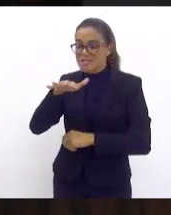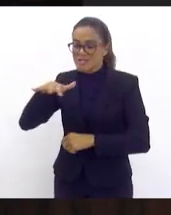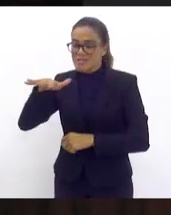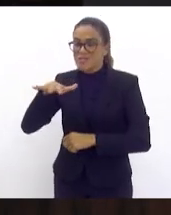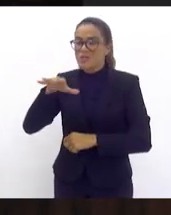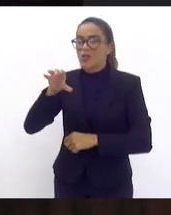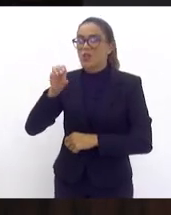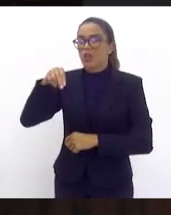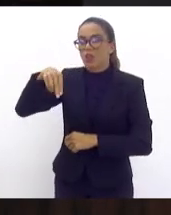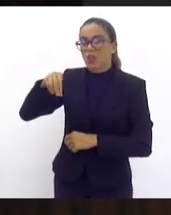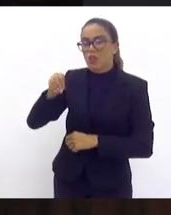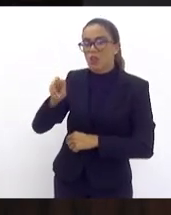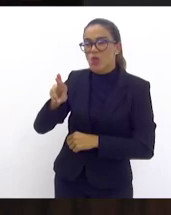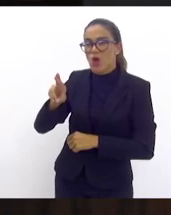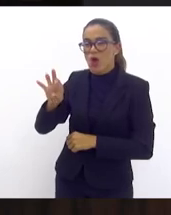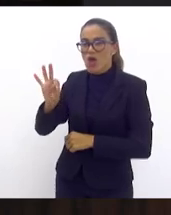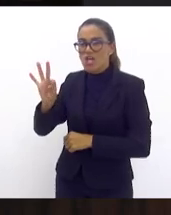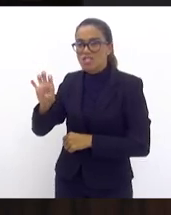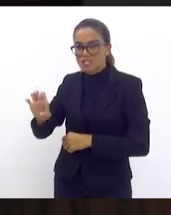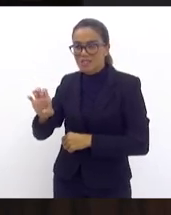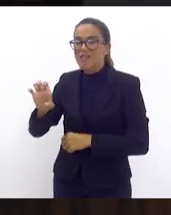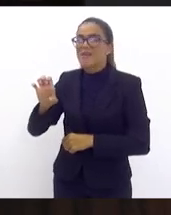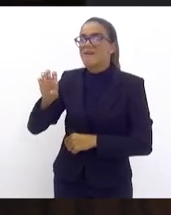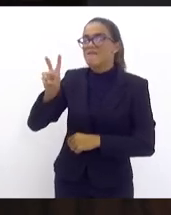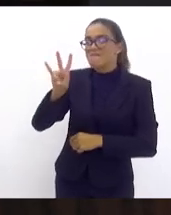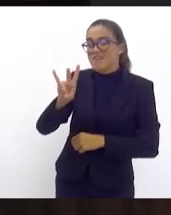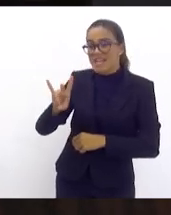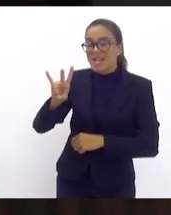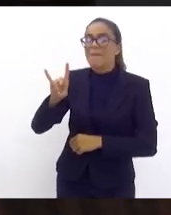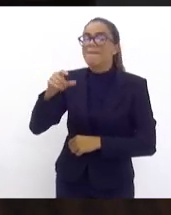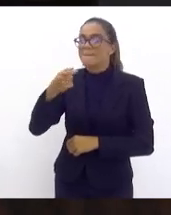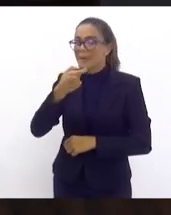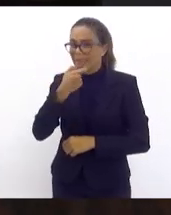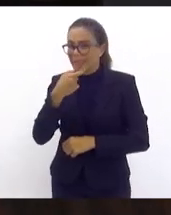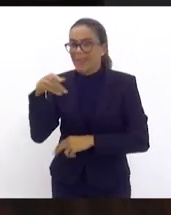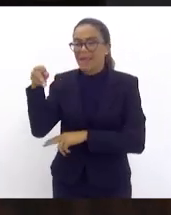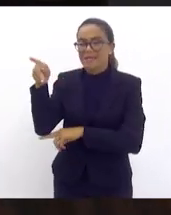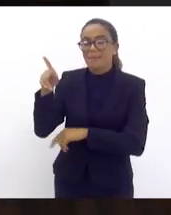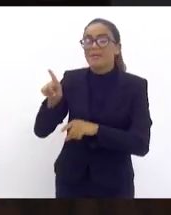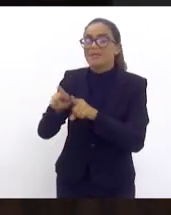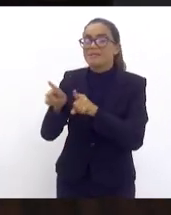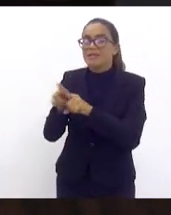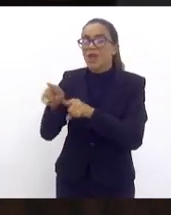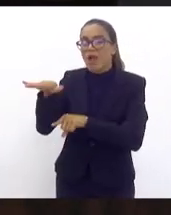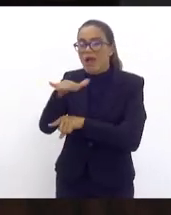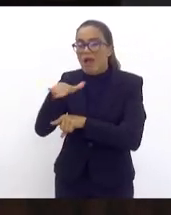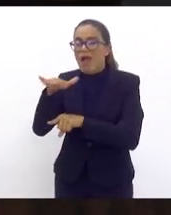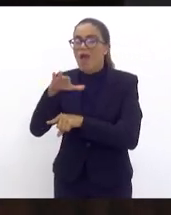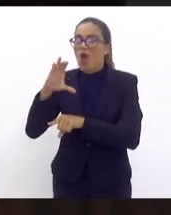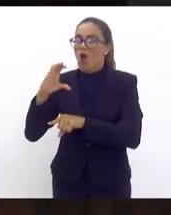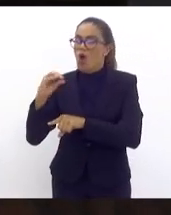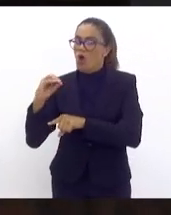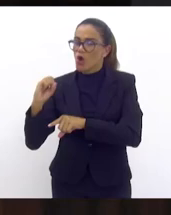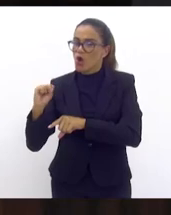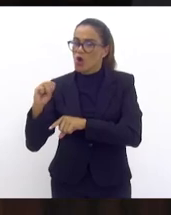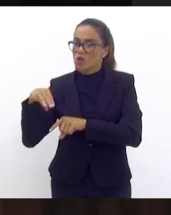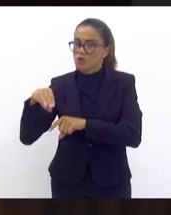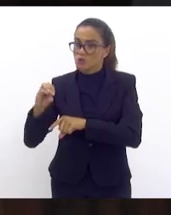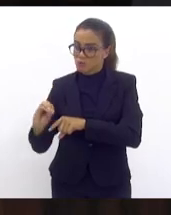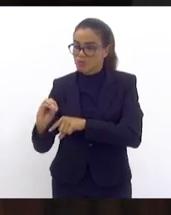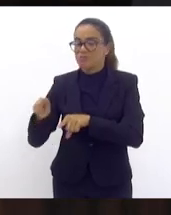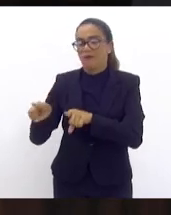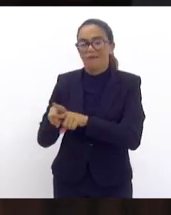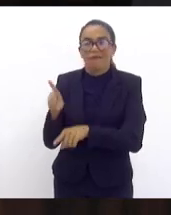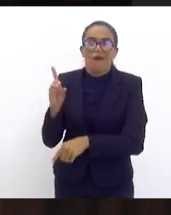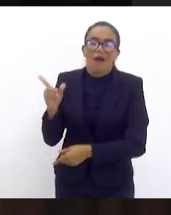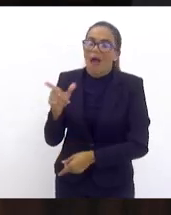Norte Irajá Vista Alegre Vila da Penha Vila Cosmos a gente sofre muito com a falta de água é